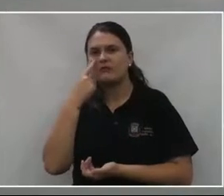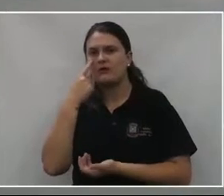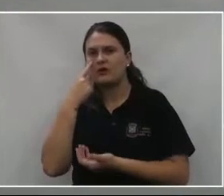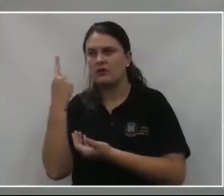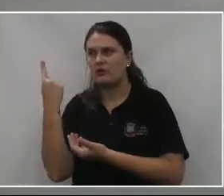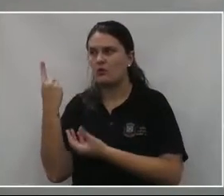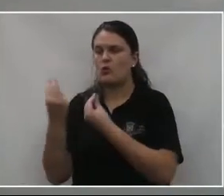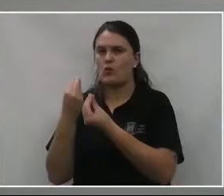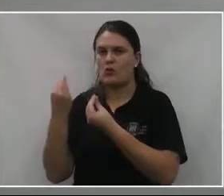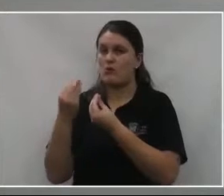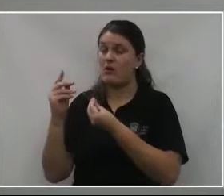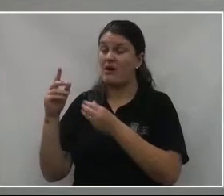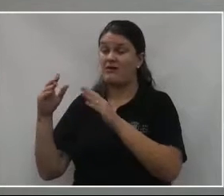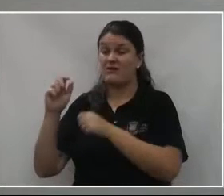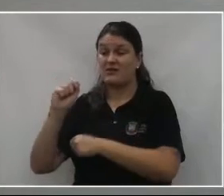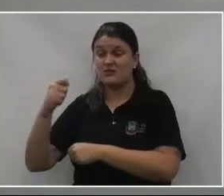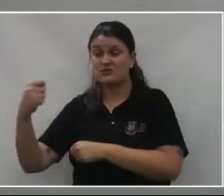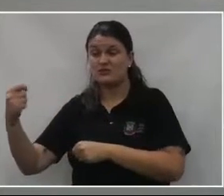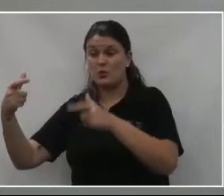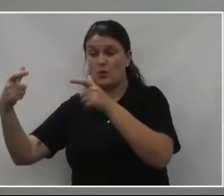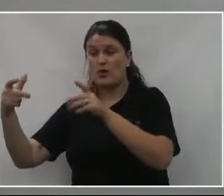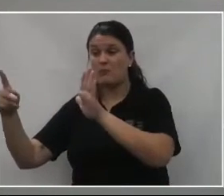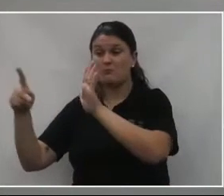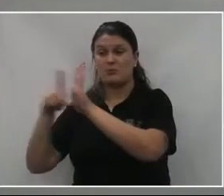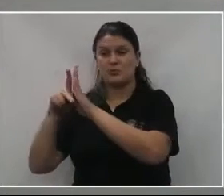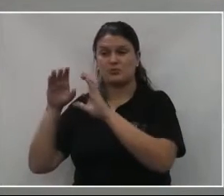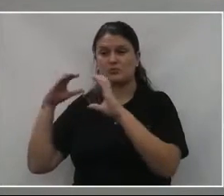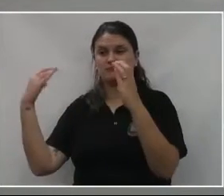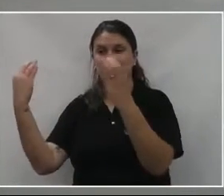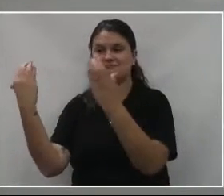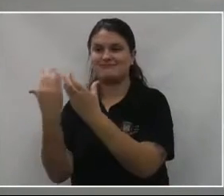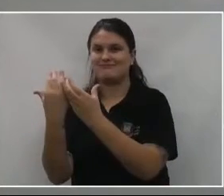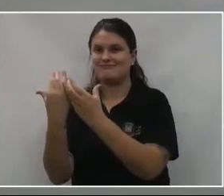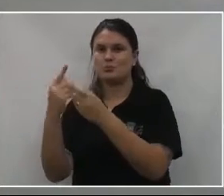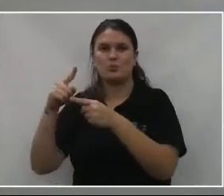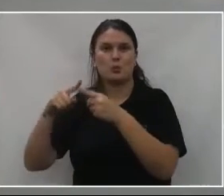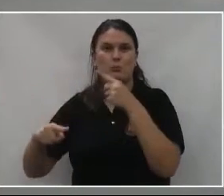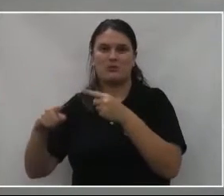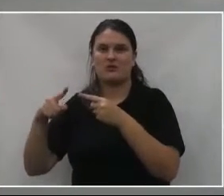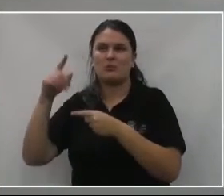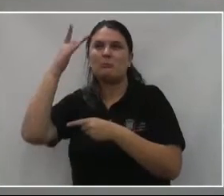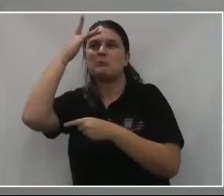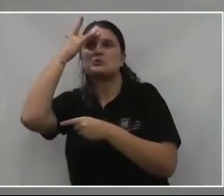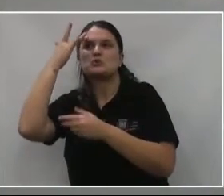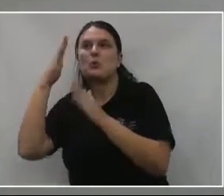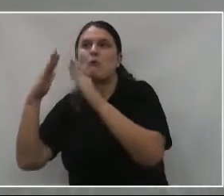Então, é da comunidade. Então, eu peço para alguém responsável ver como está a situação.